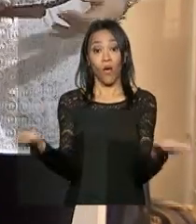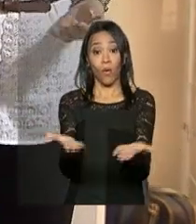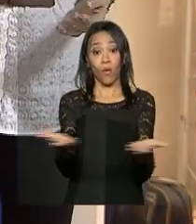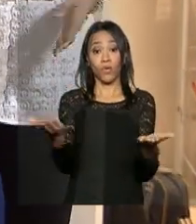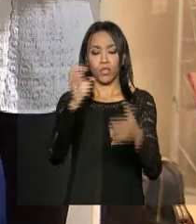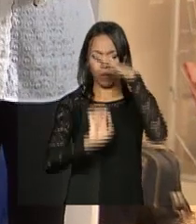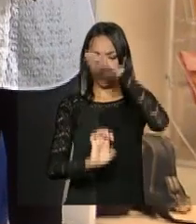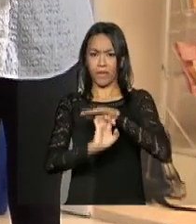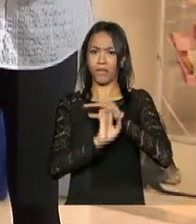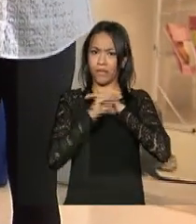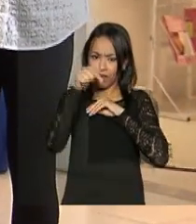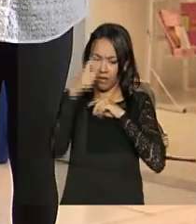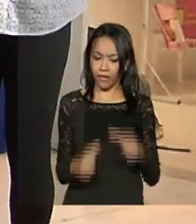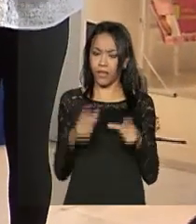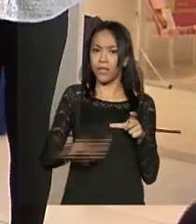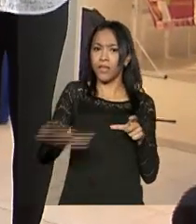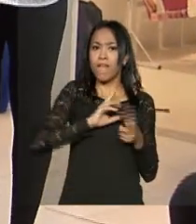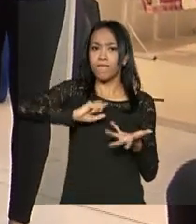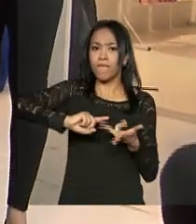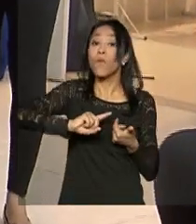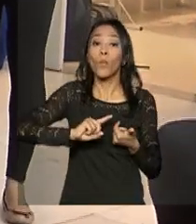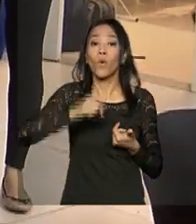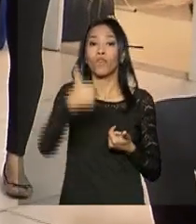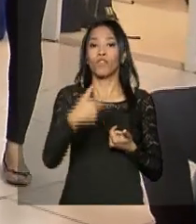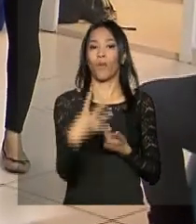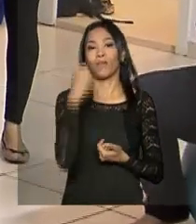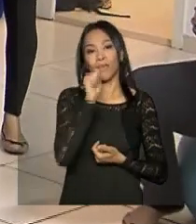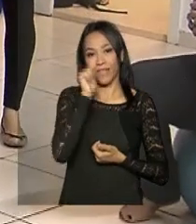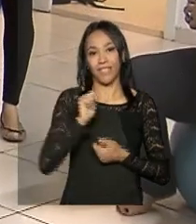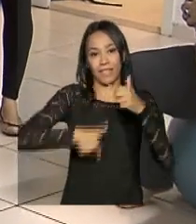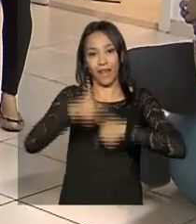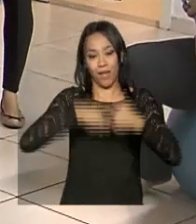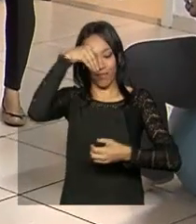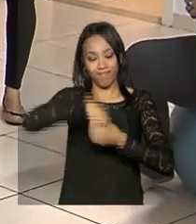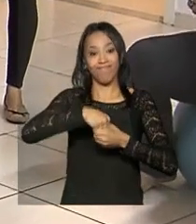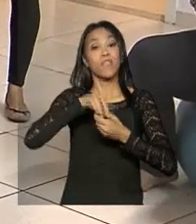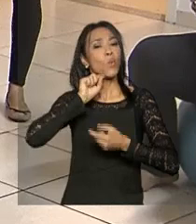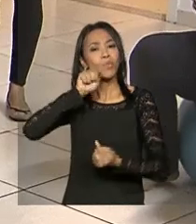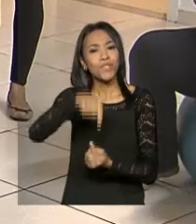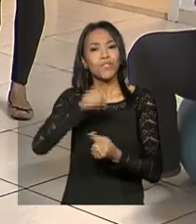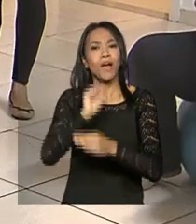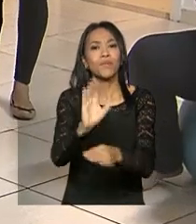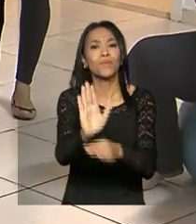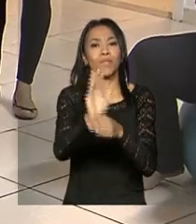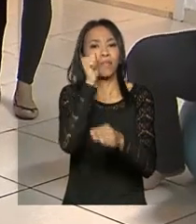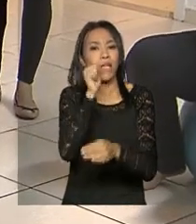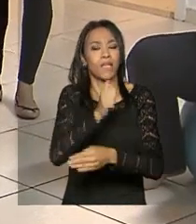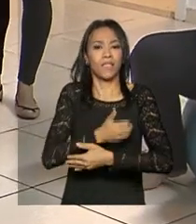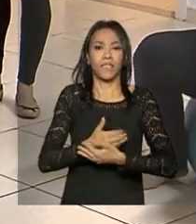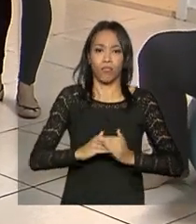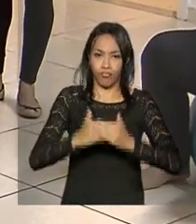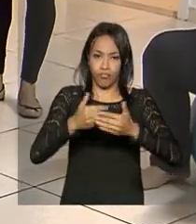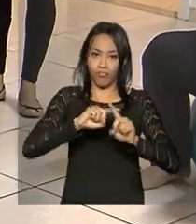da Matriusca, uma empresa formada por 24 mulheres que auxilia a gestante antes, durante